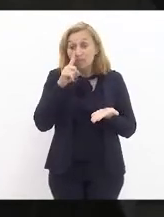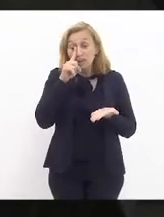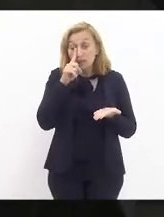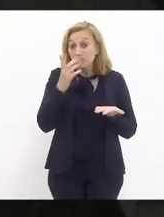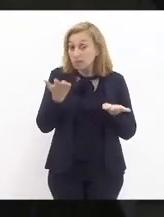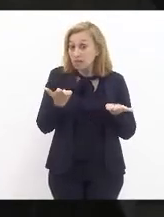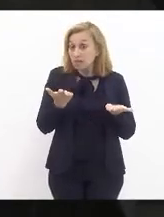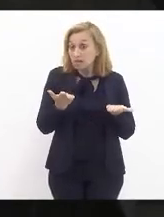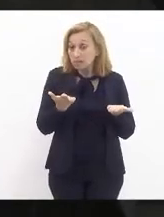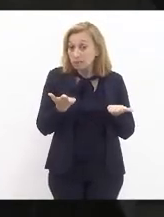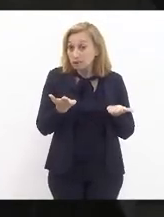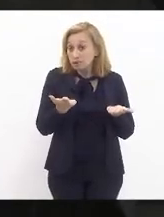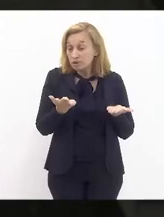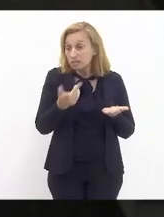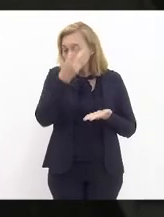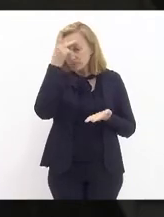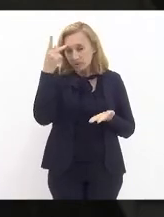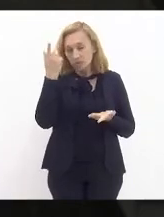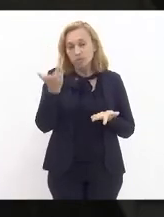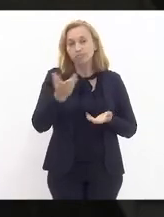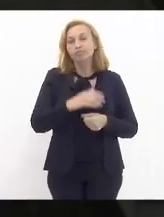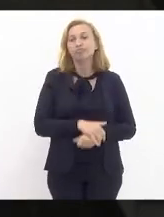risco de pessoas.